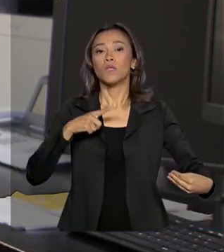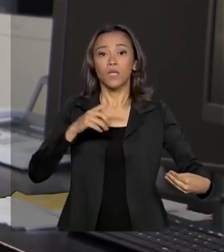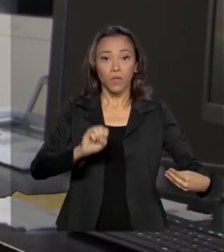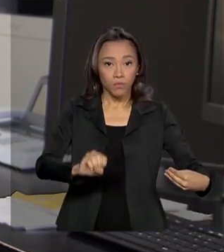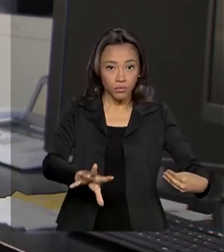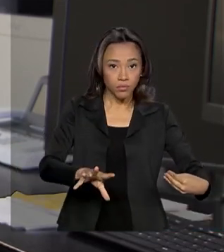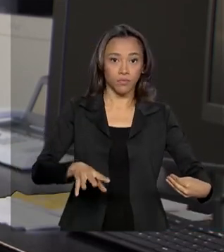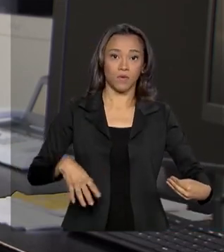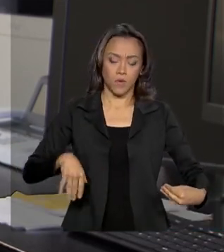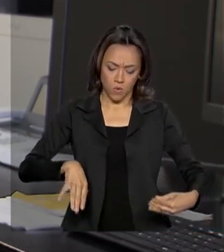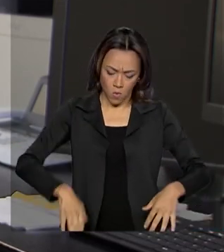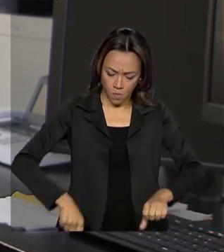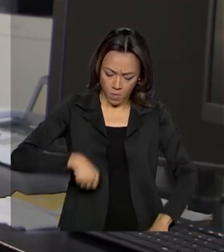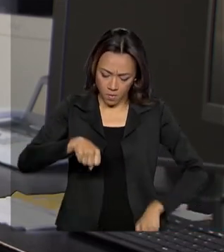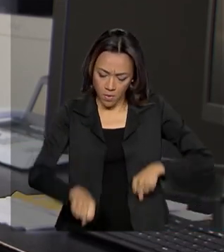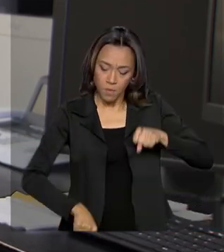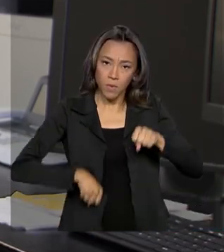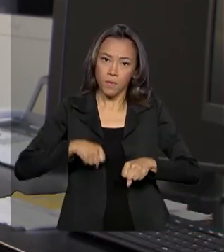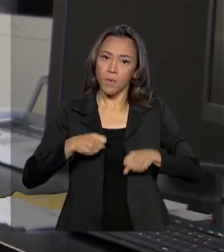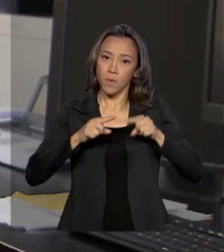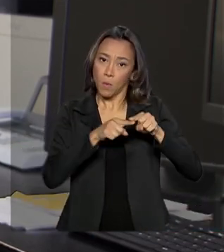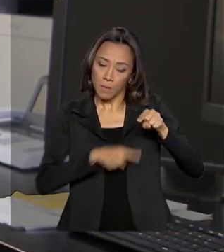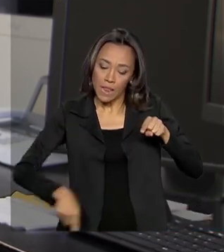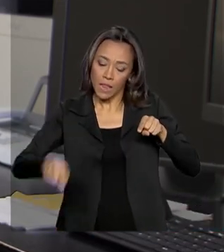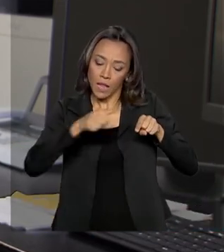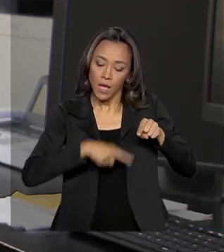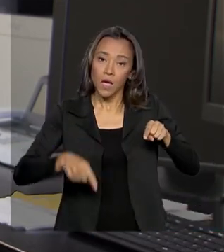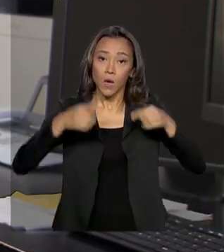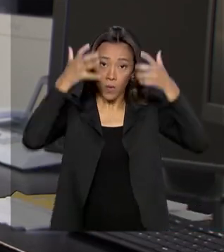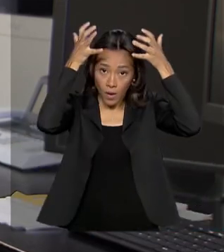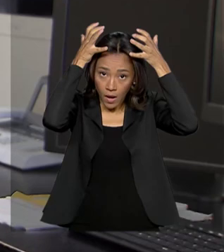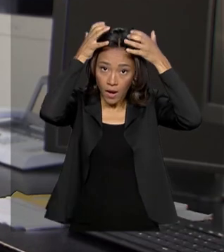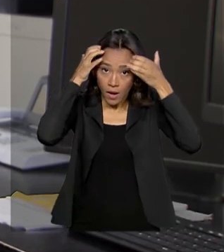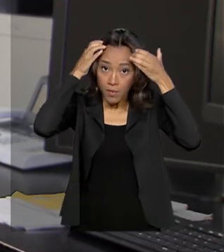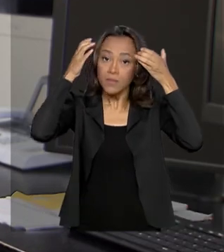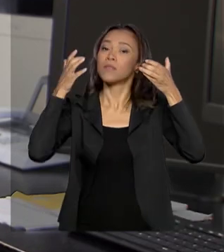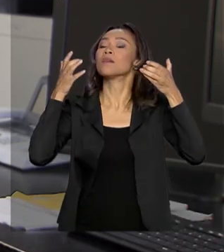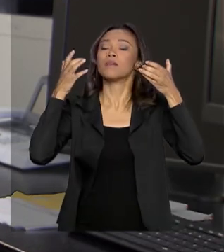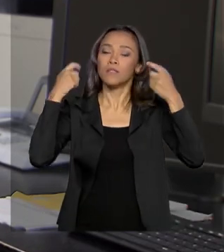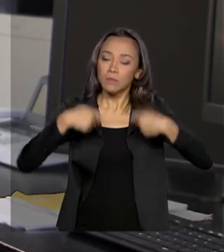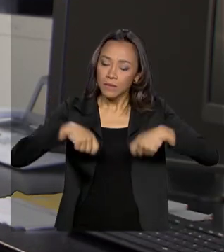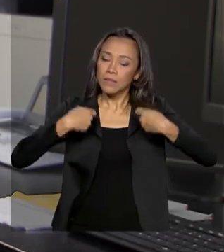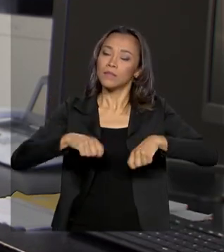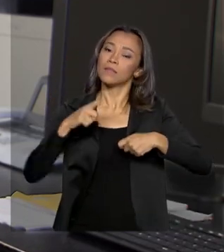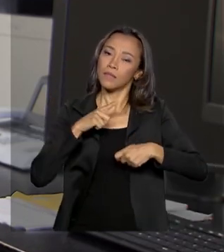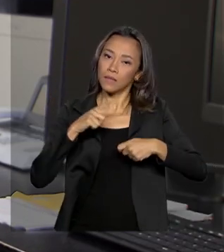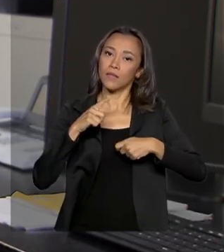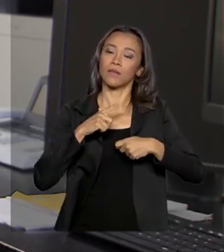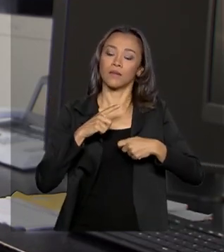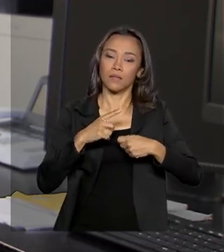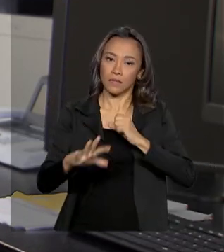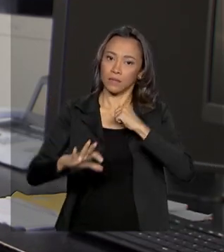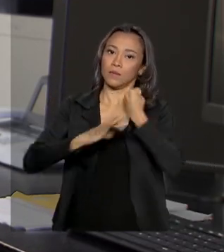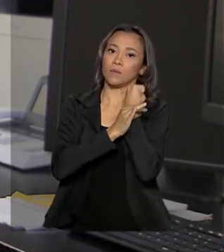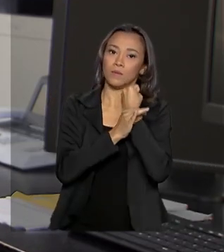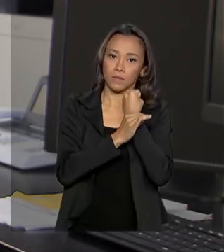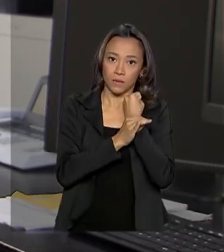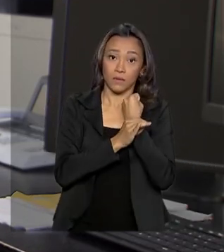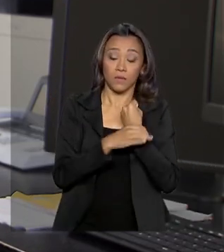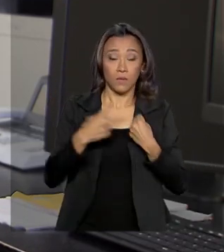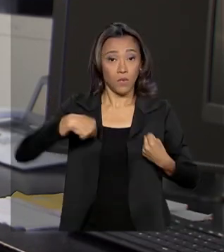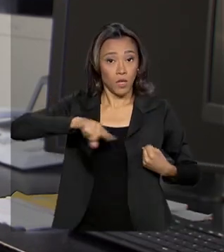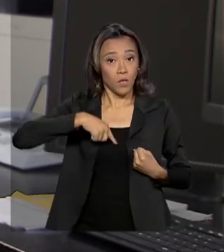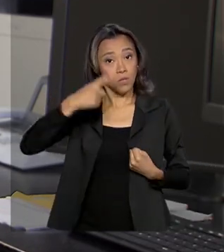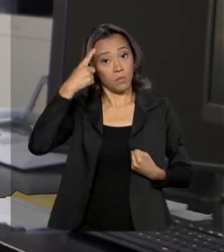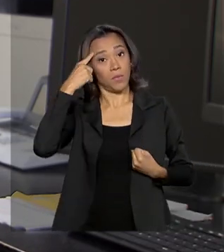pedais são reforçados, o pneu é reforçado, o capacete precisa necessariamente estar incluído nessa aquisição, porque a gente está